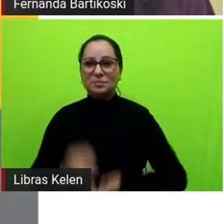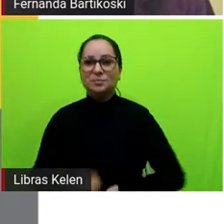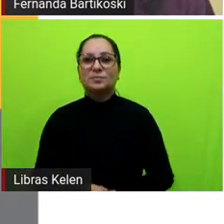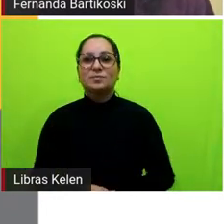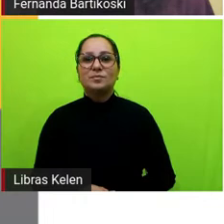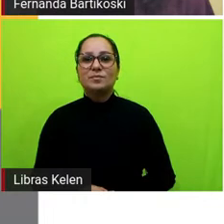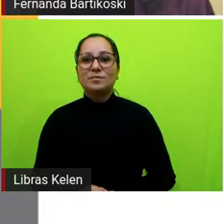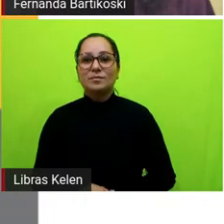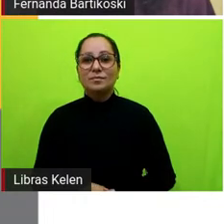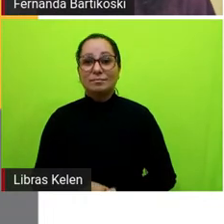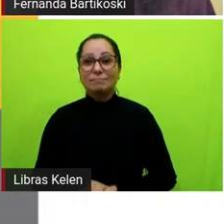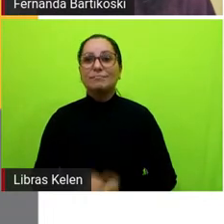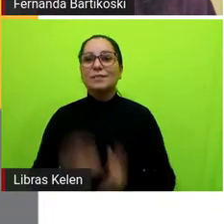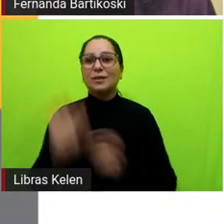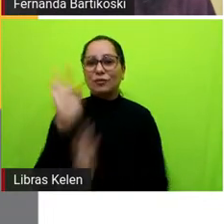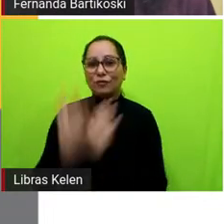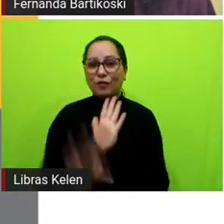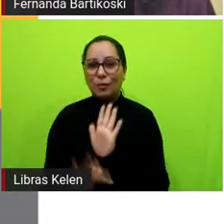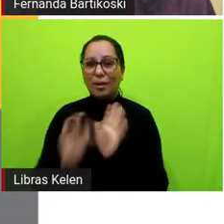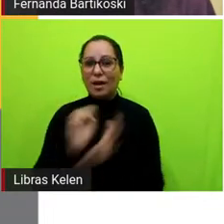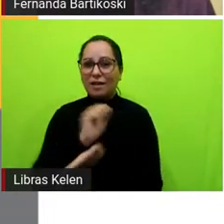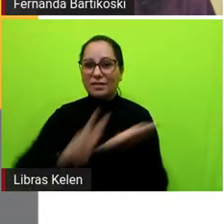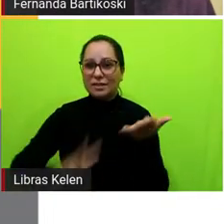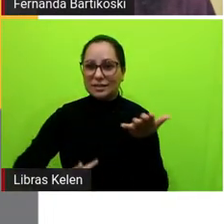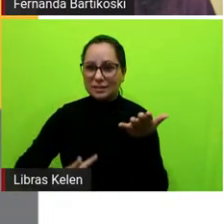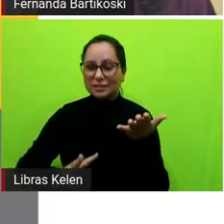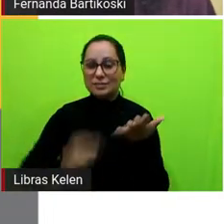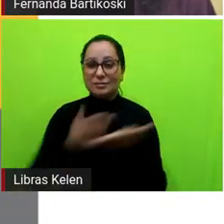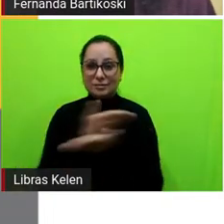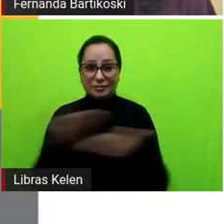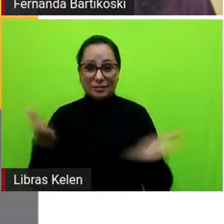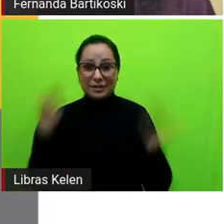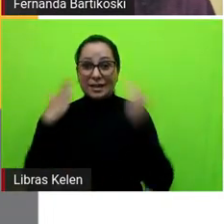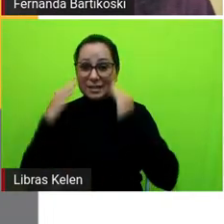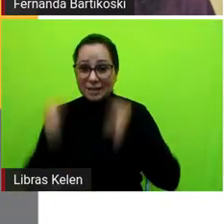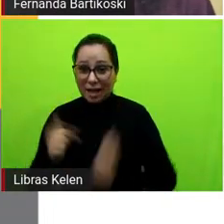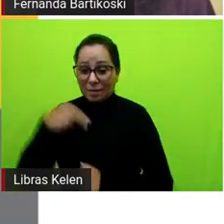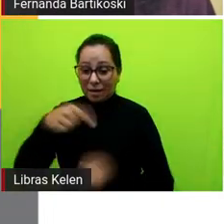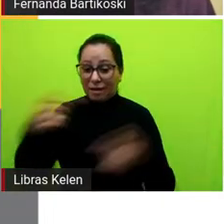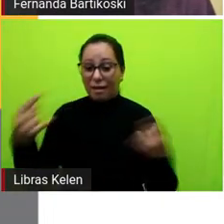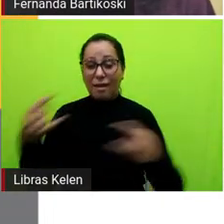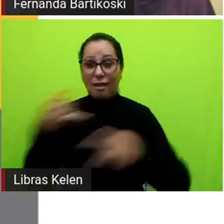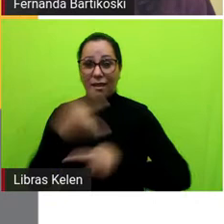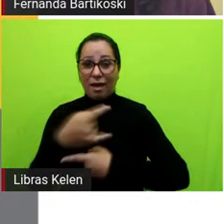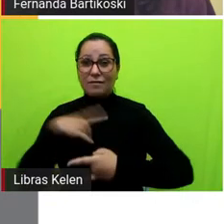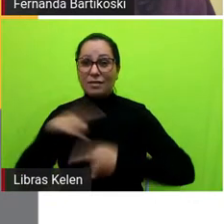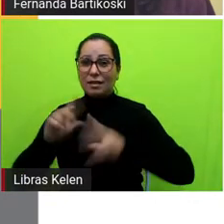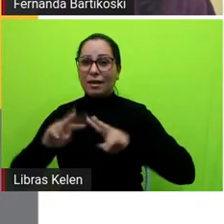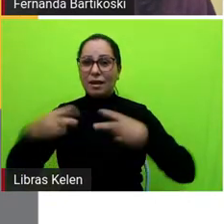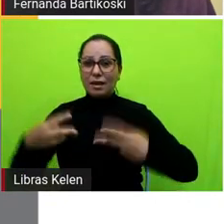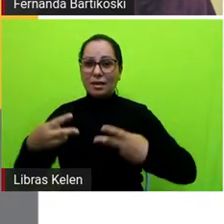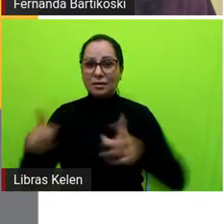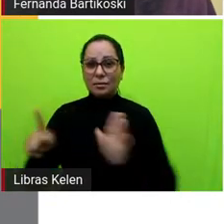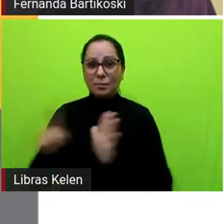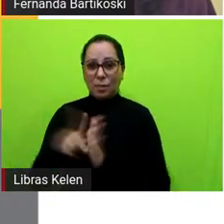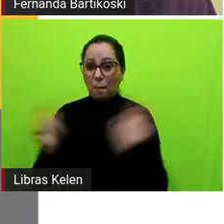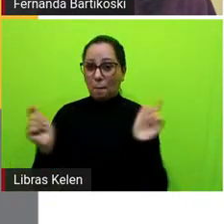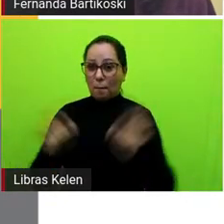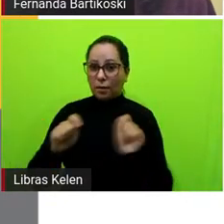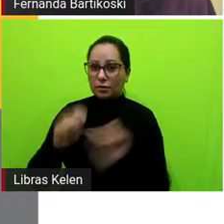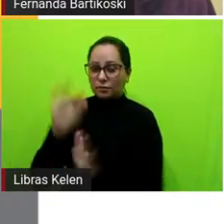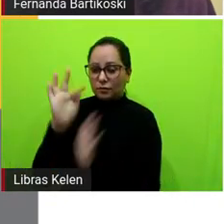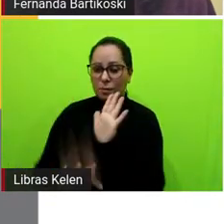nos formulários de avaliação. Vocês sabem que no final de cada live a gente deixa um link disponível, né? E